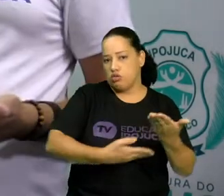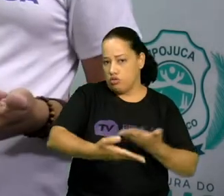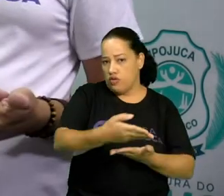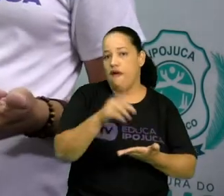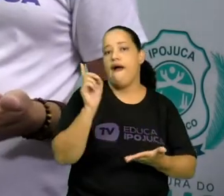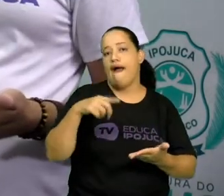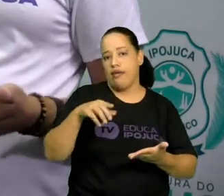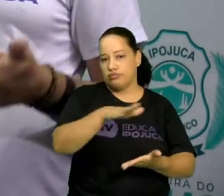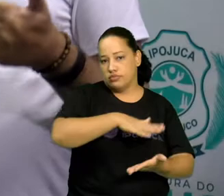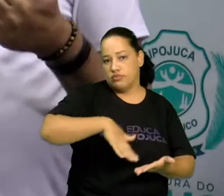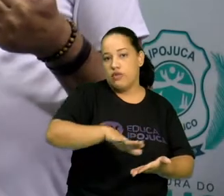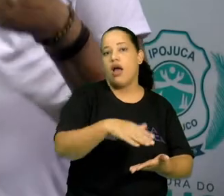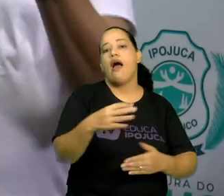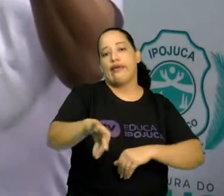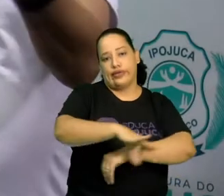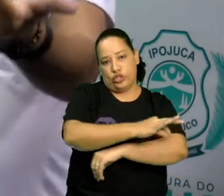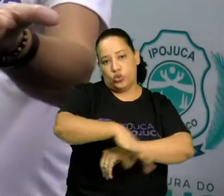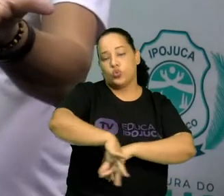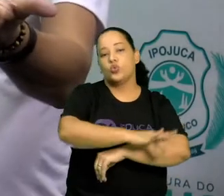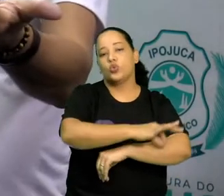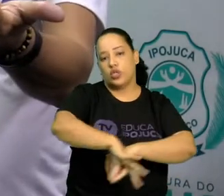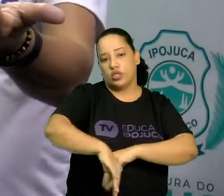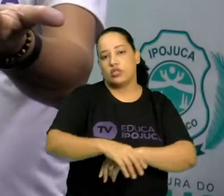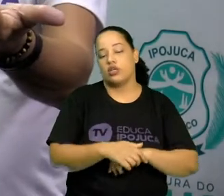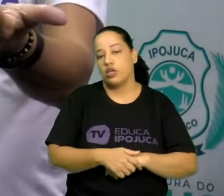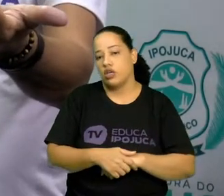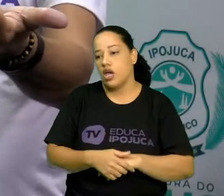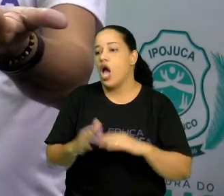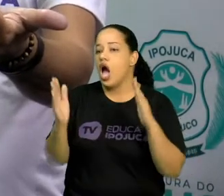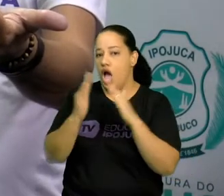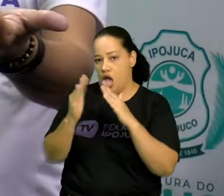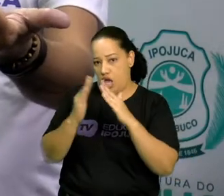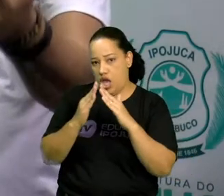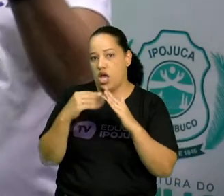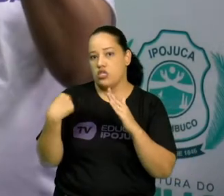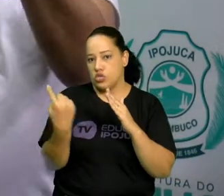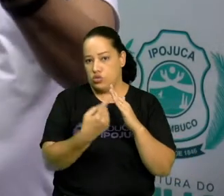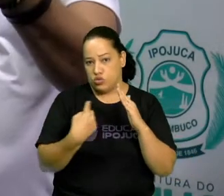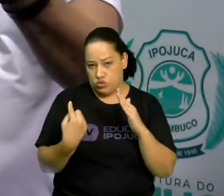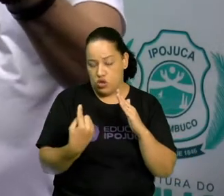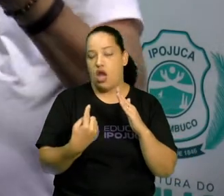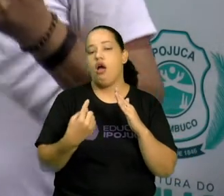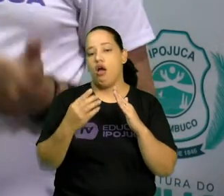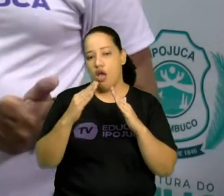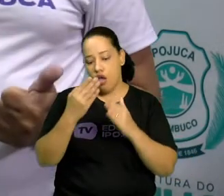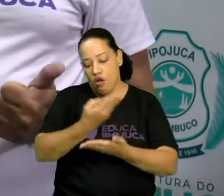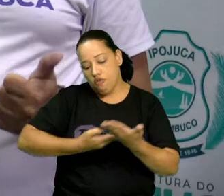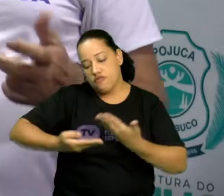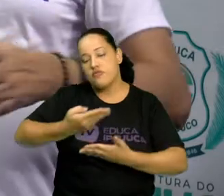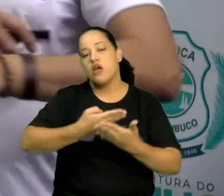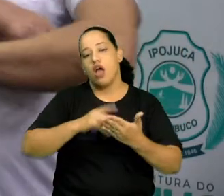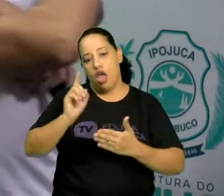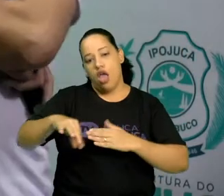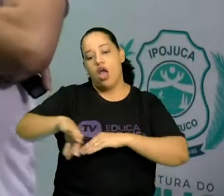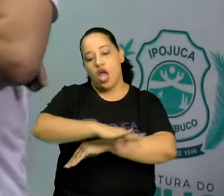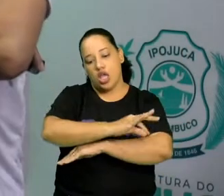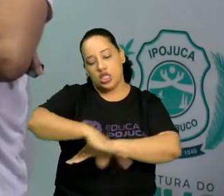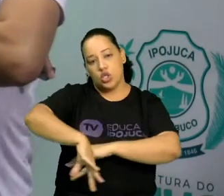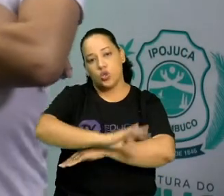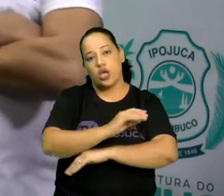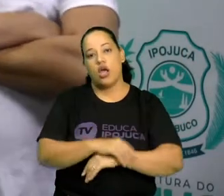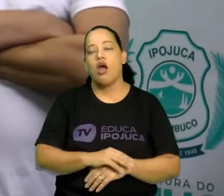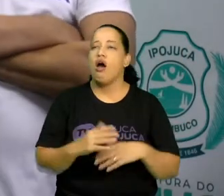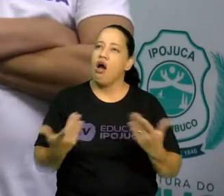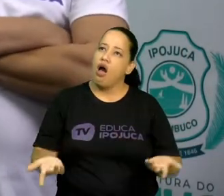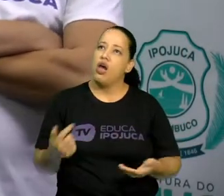E é a arquitetura. A casa da gente é um espaço de convivência? E é a arquitetura. Ah, professor, então,